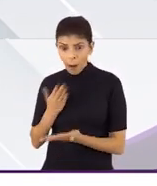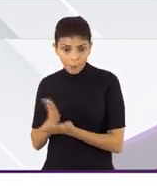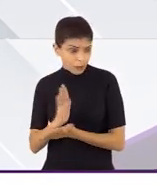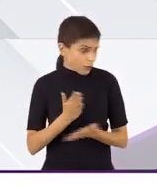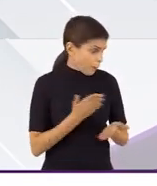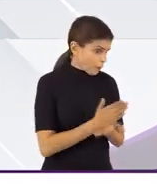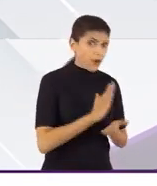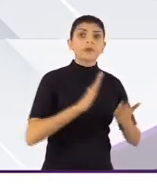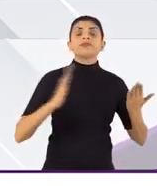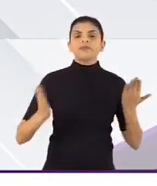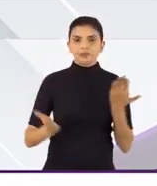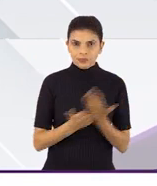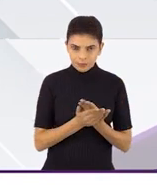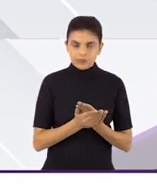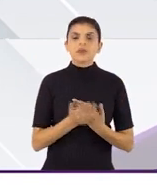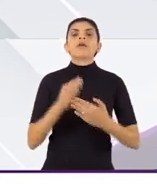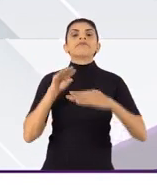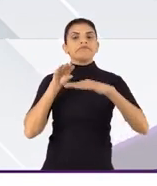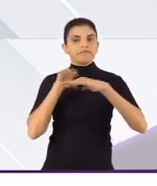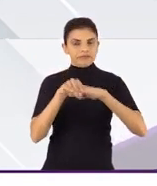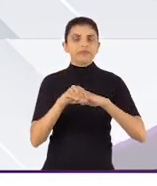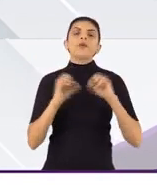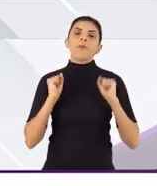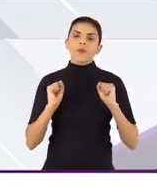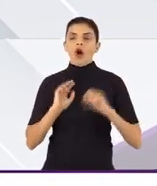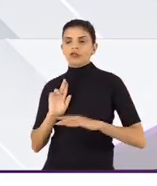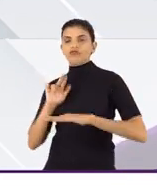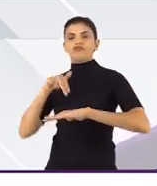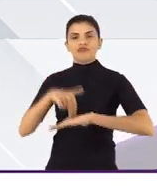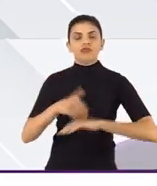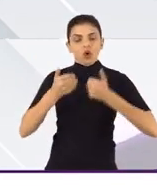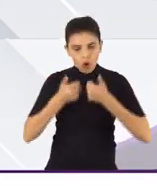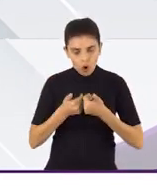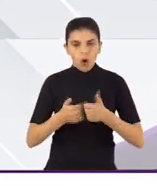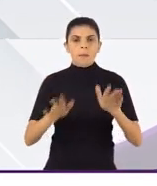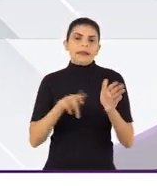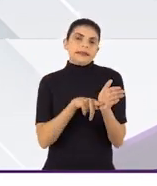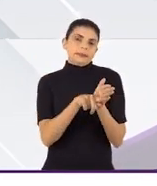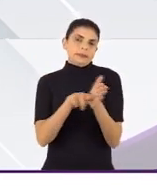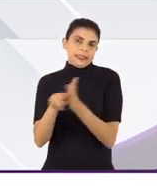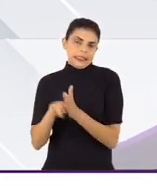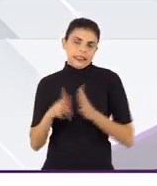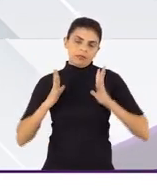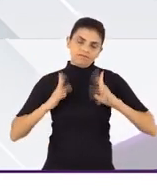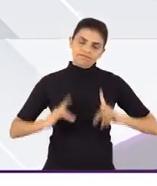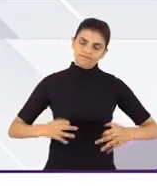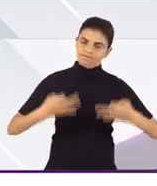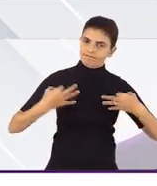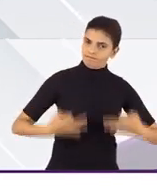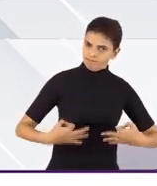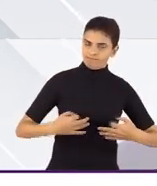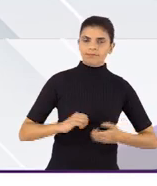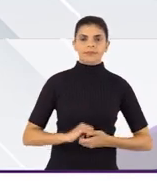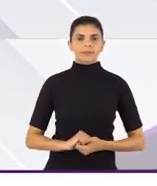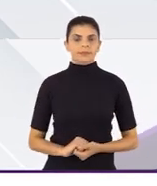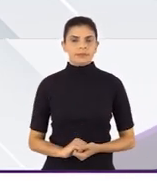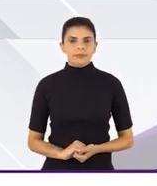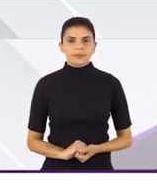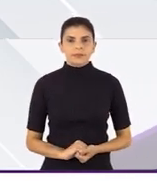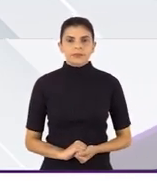depois destes pareceres é que o pesquisador pode, então, iniciar efetivamente